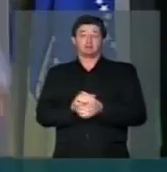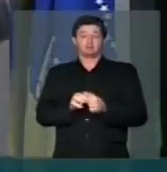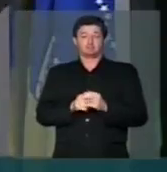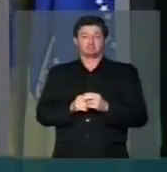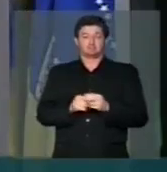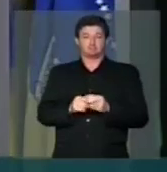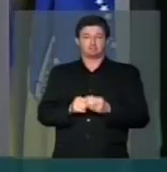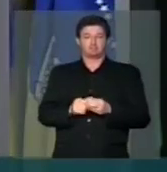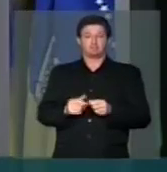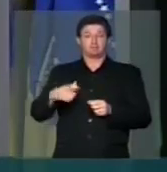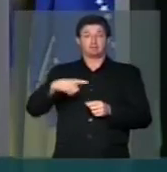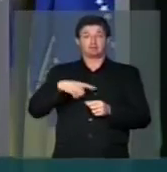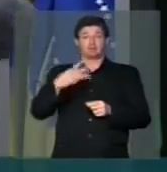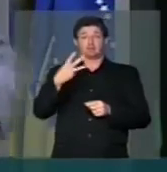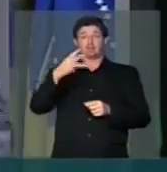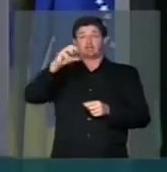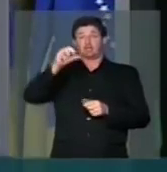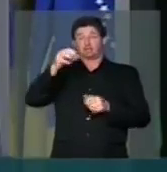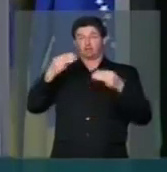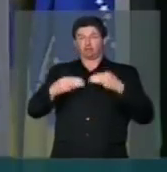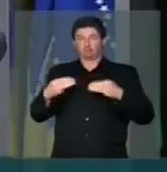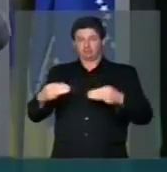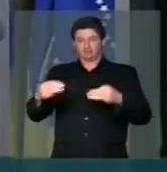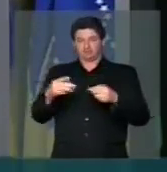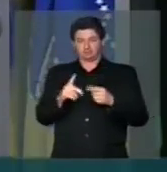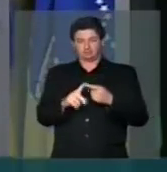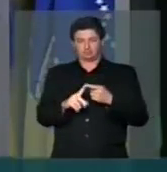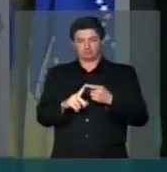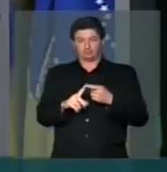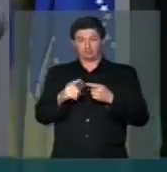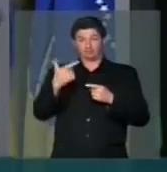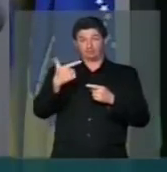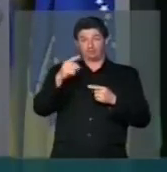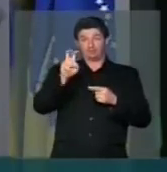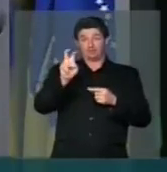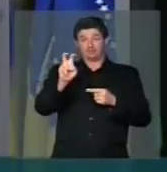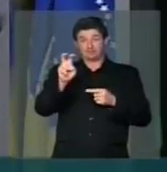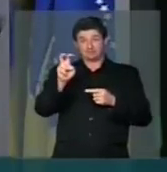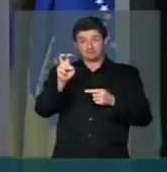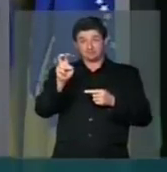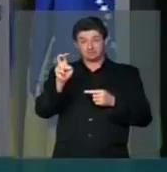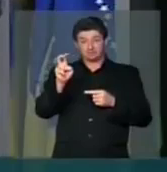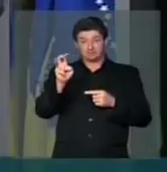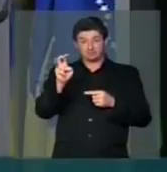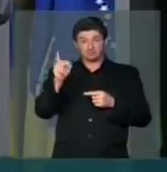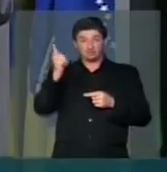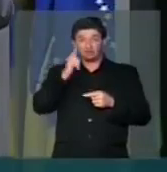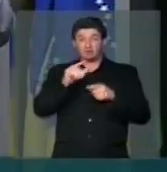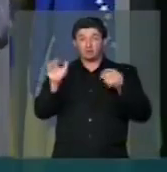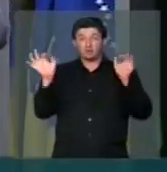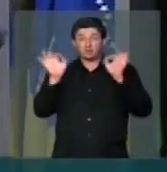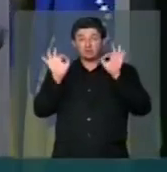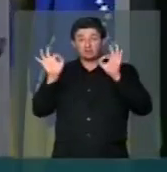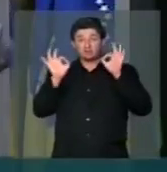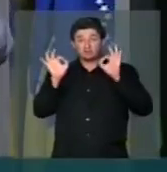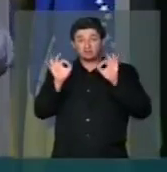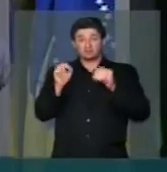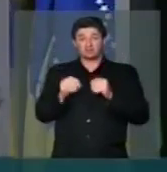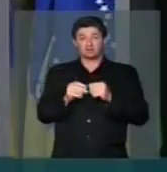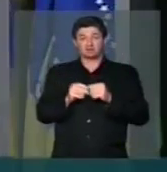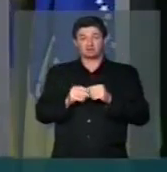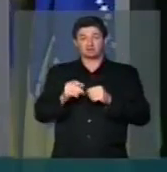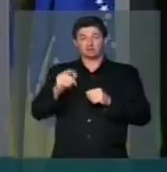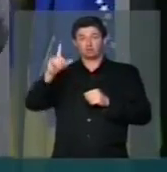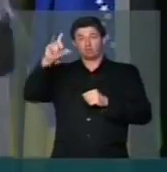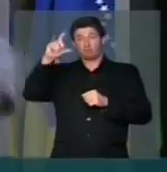Nós temos 39 ministros. Mais de 25 não conseguiram sequer tirar um selfie